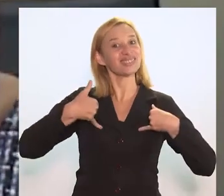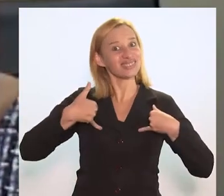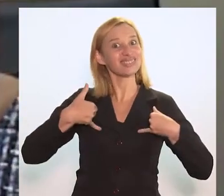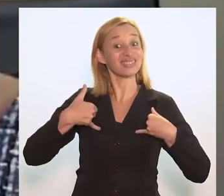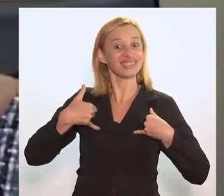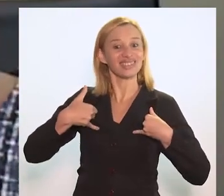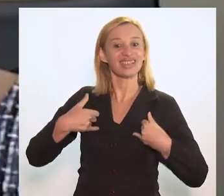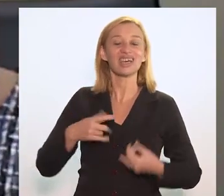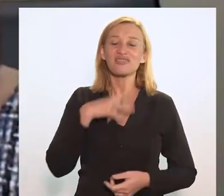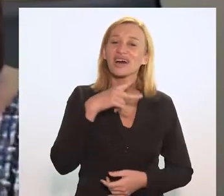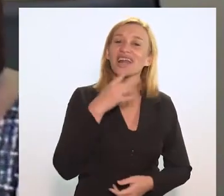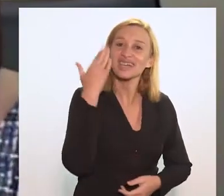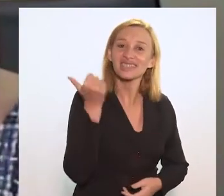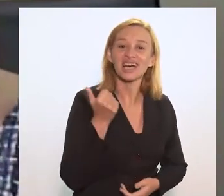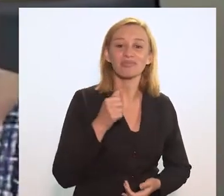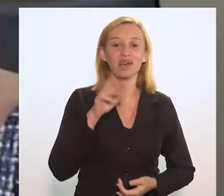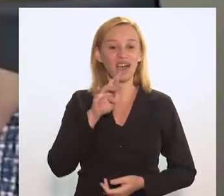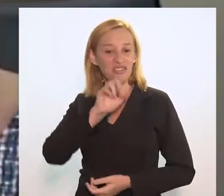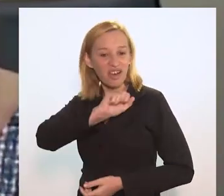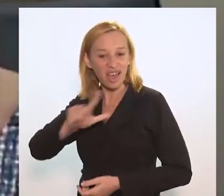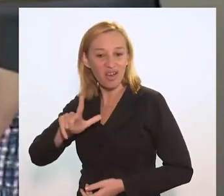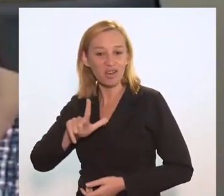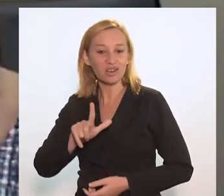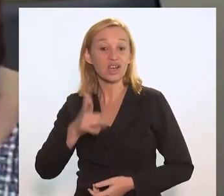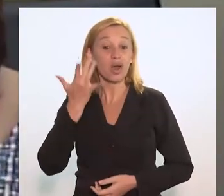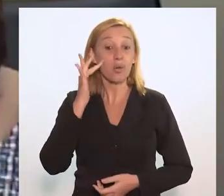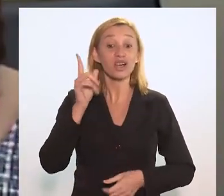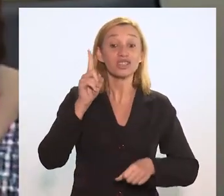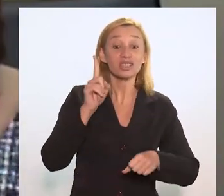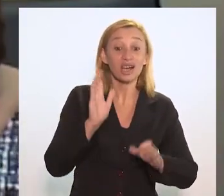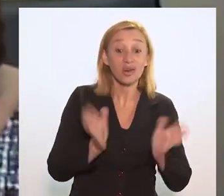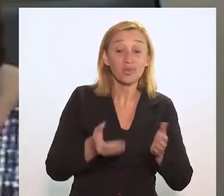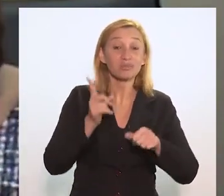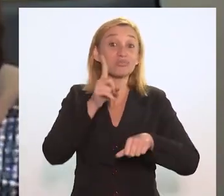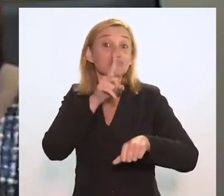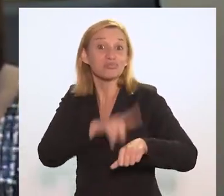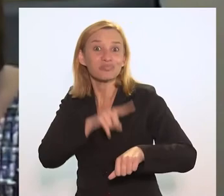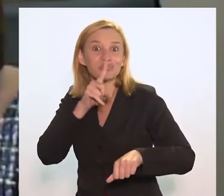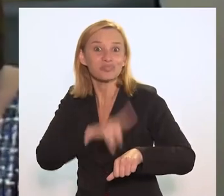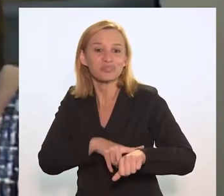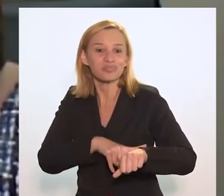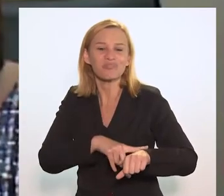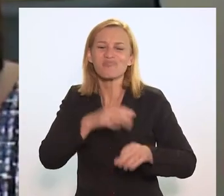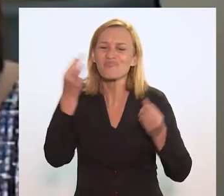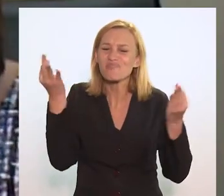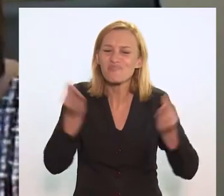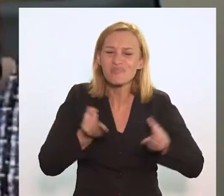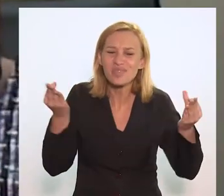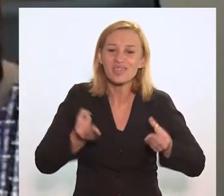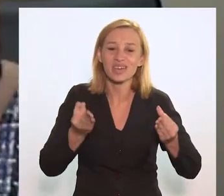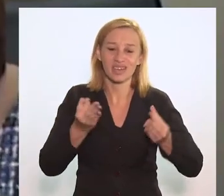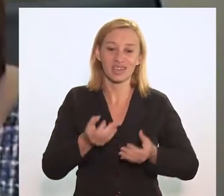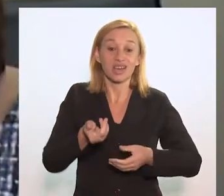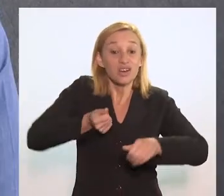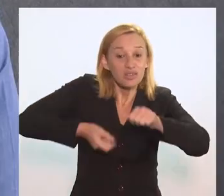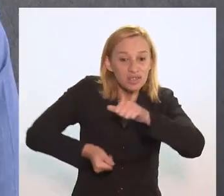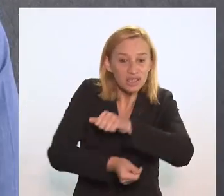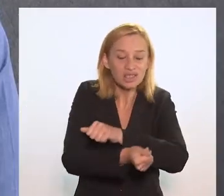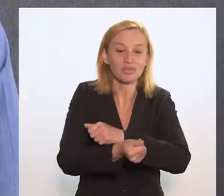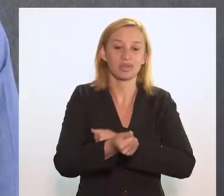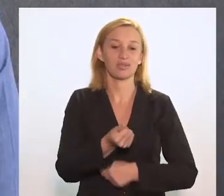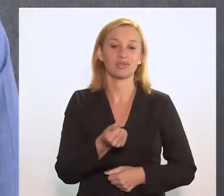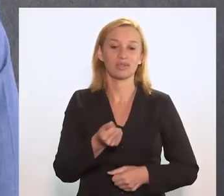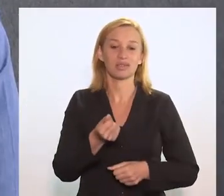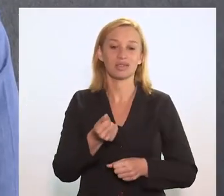nos orgulha. E dizer, sabe, Rafael, que eu acho que esse é um momento crucial para